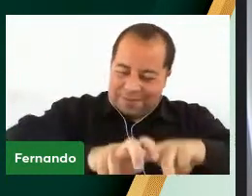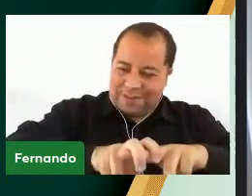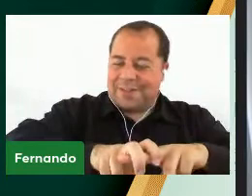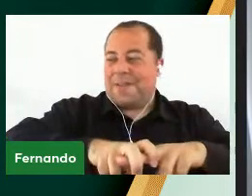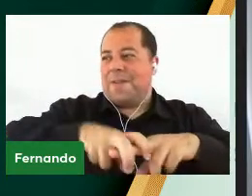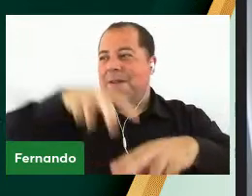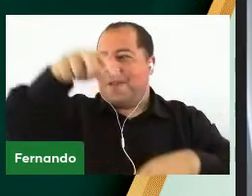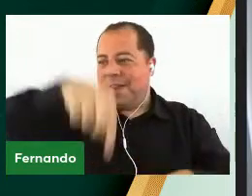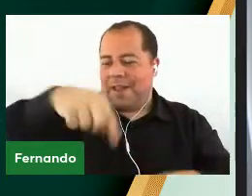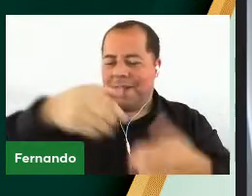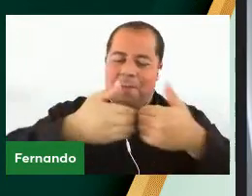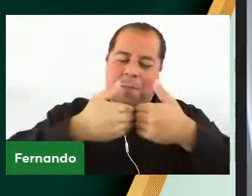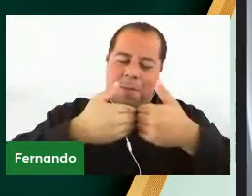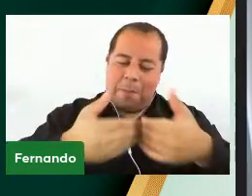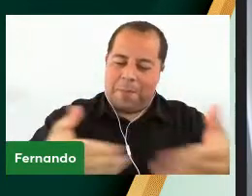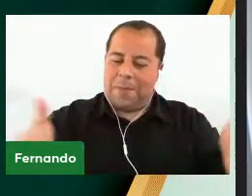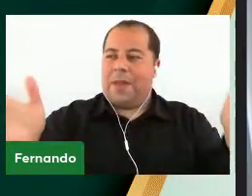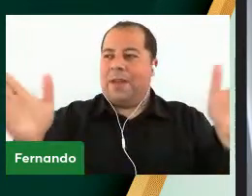Para